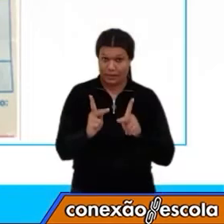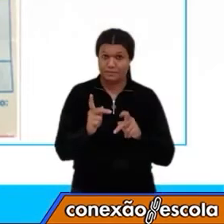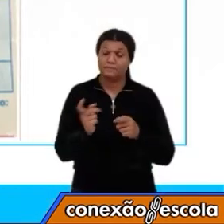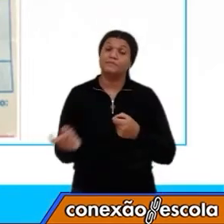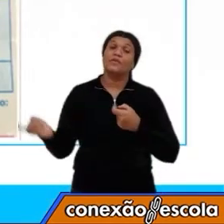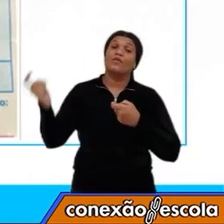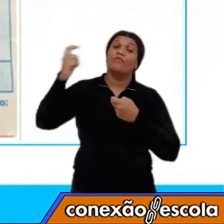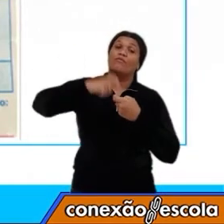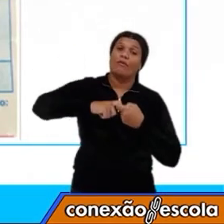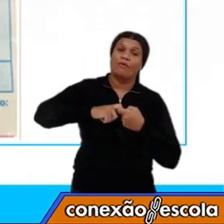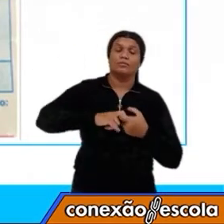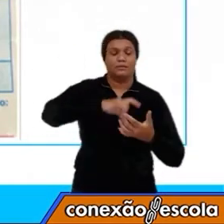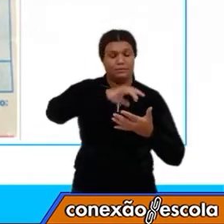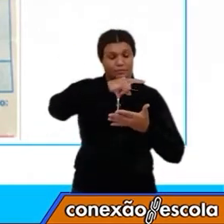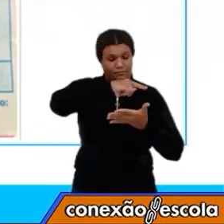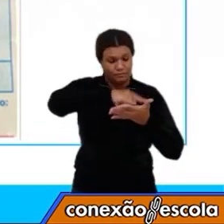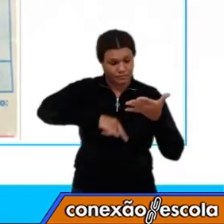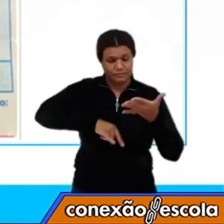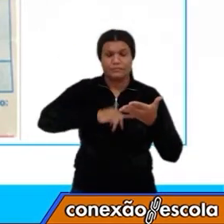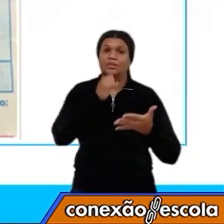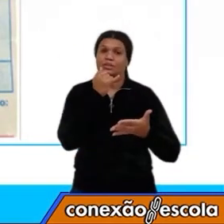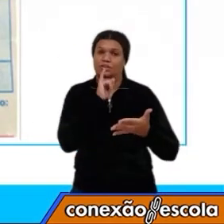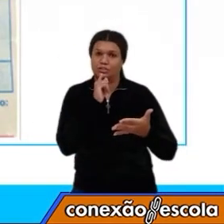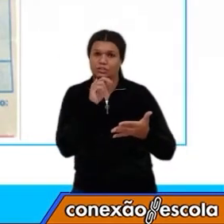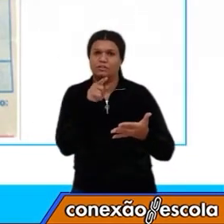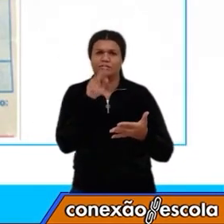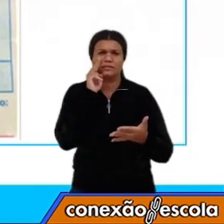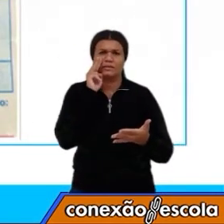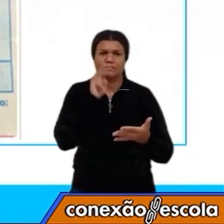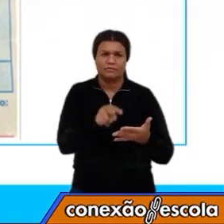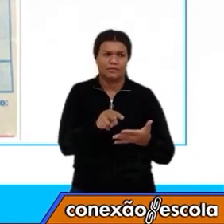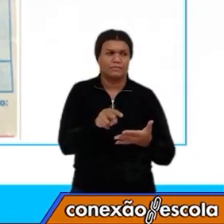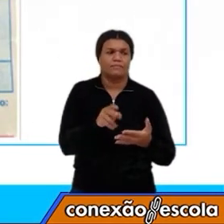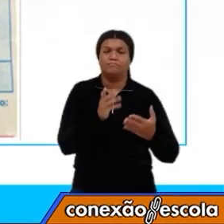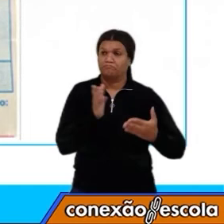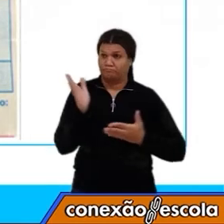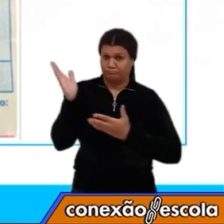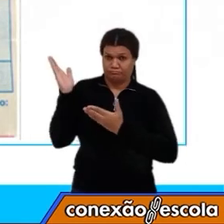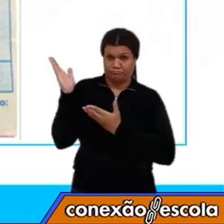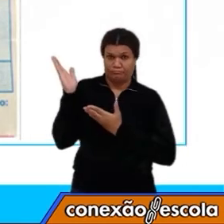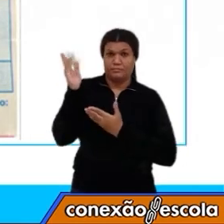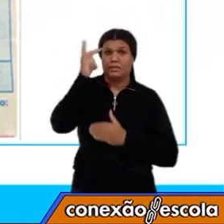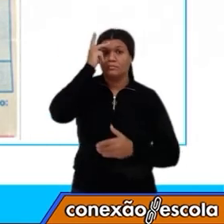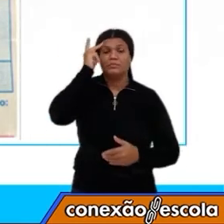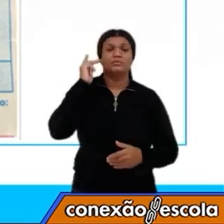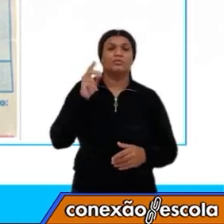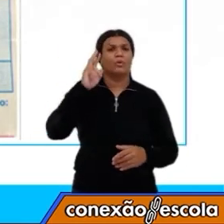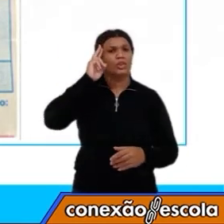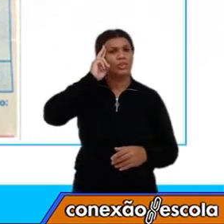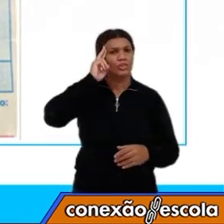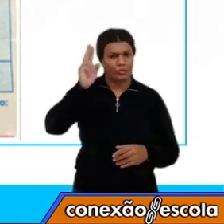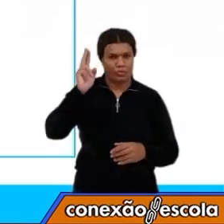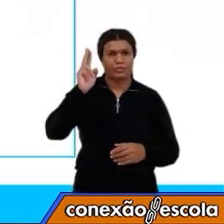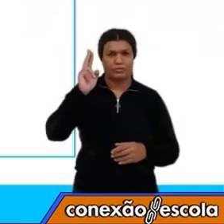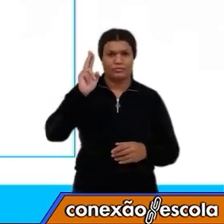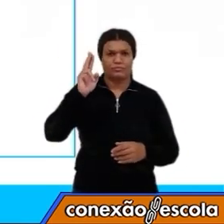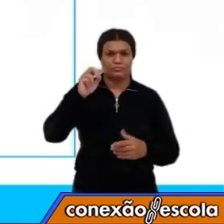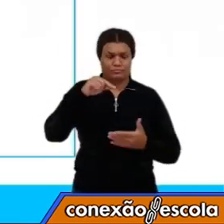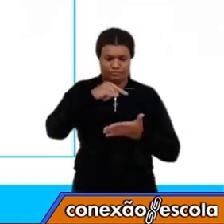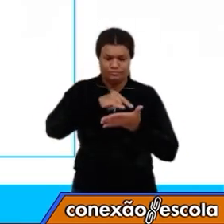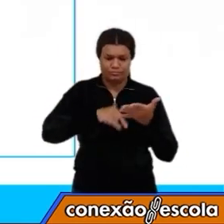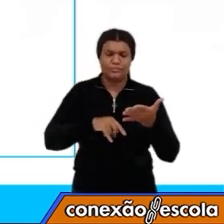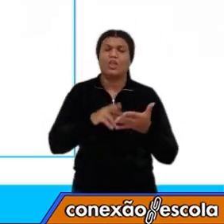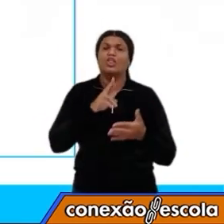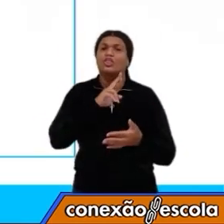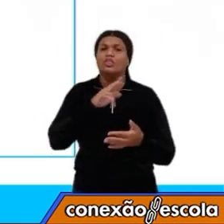fatura, você verá que essa pessoa proprietária deste talão, que nós vamos chamá-la de